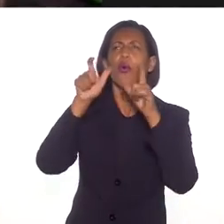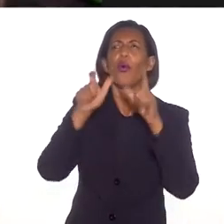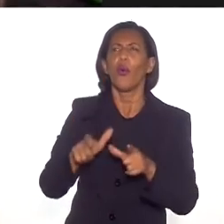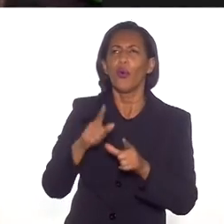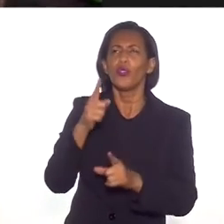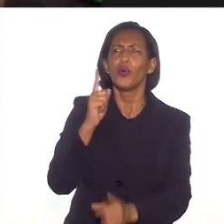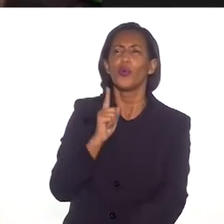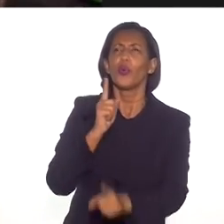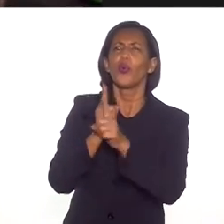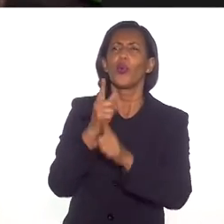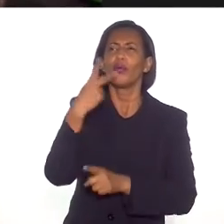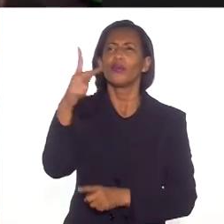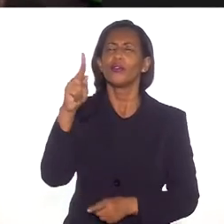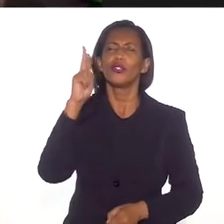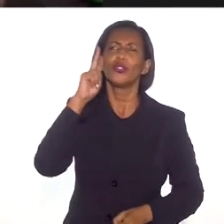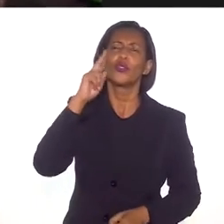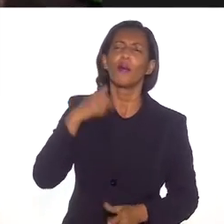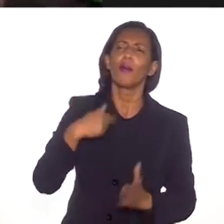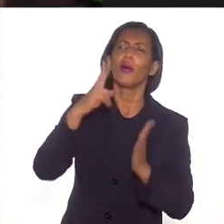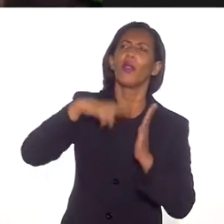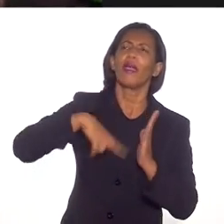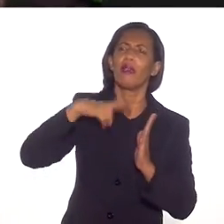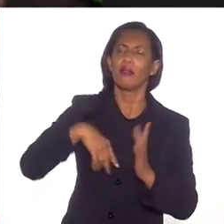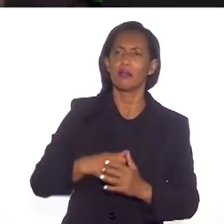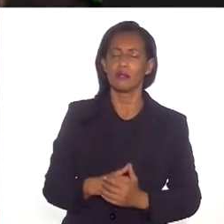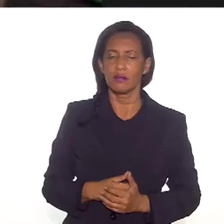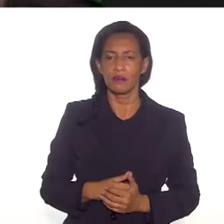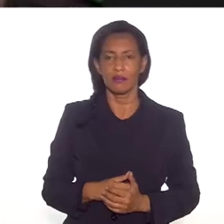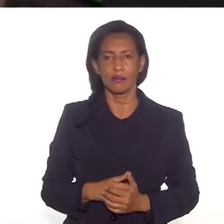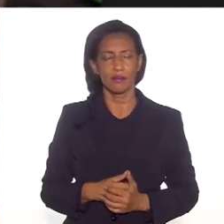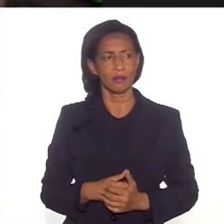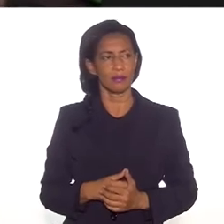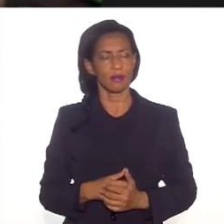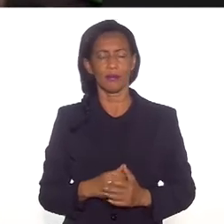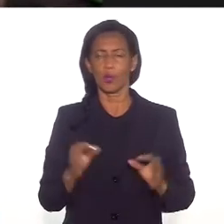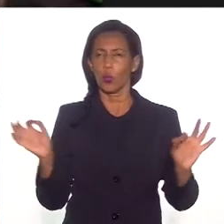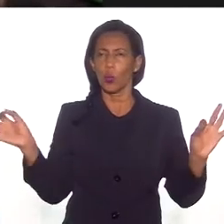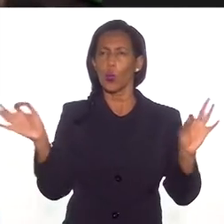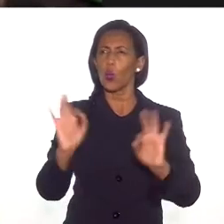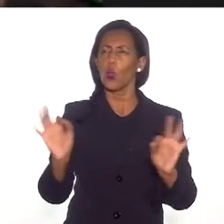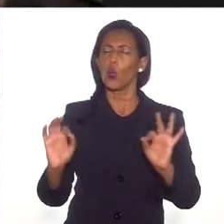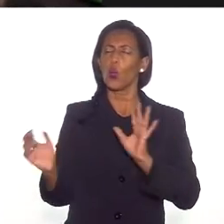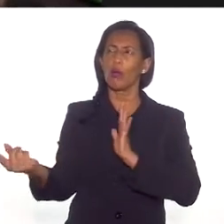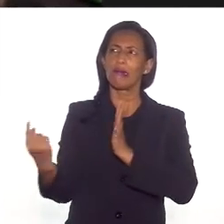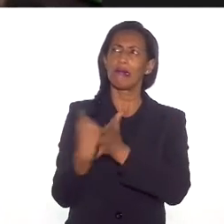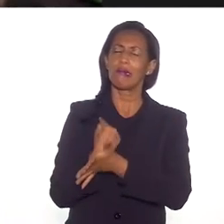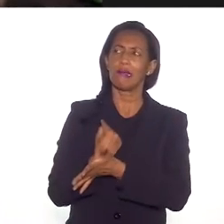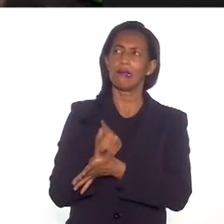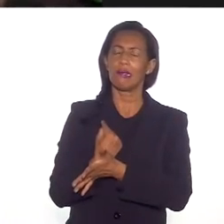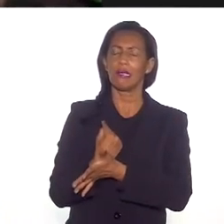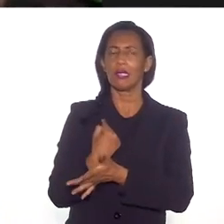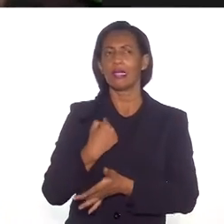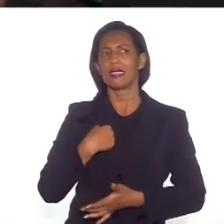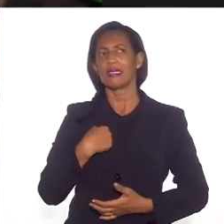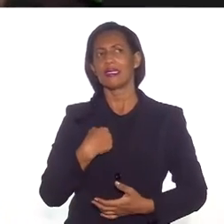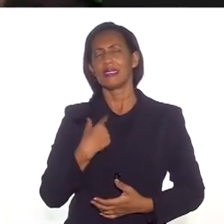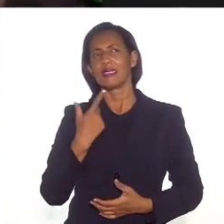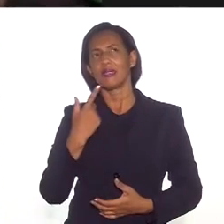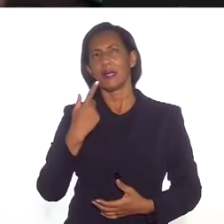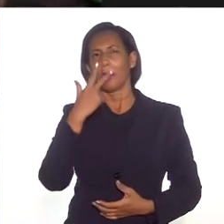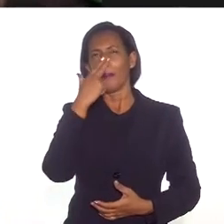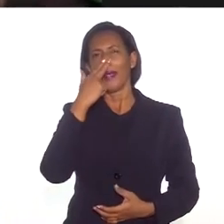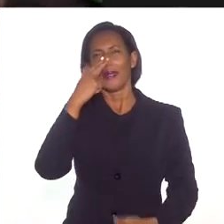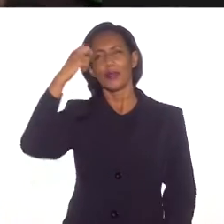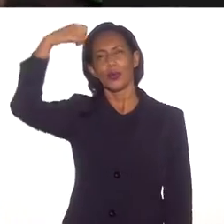aonde é que eu encontro essas histórias para eu ler? Coisa que ninguém tinha perguntado. E aquilo lá foi com